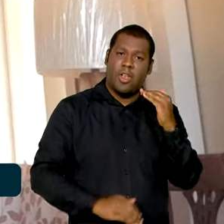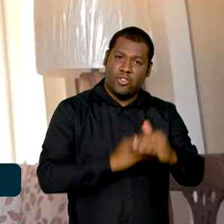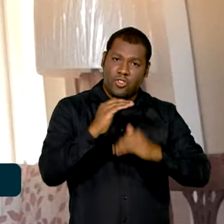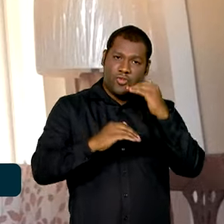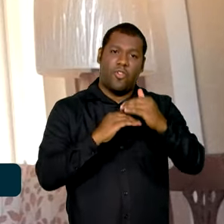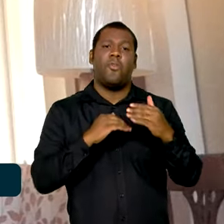do setor produtivo. Obrigado.